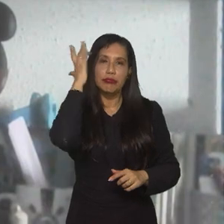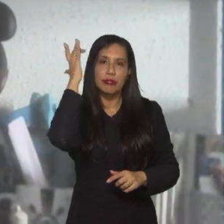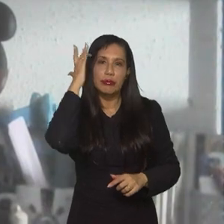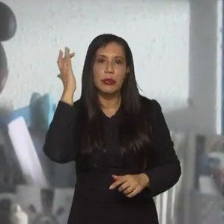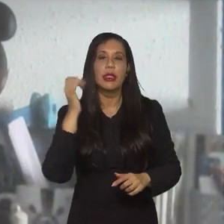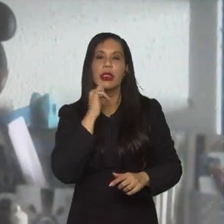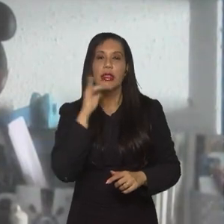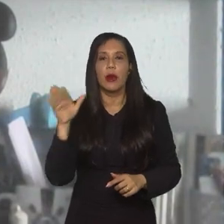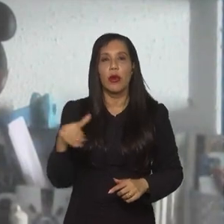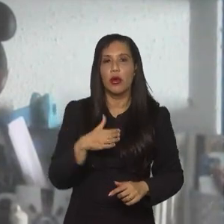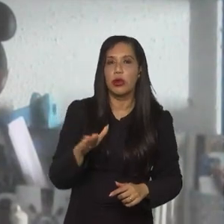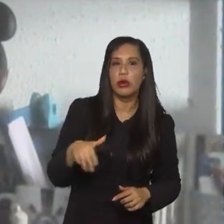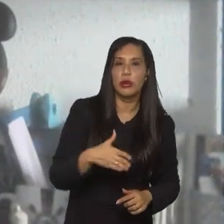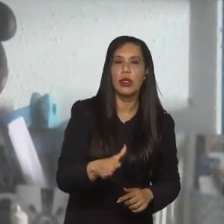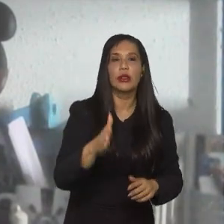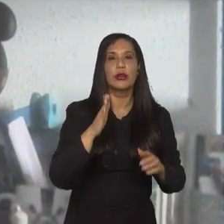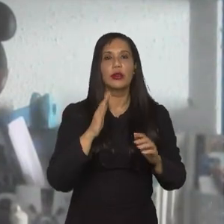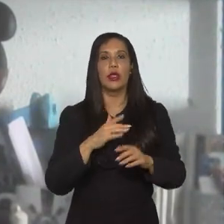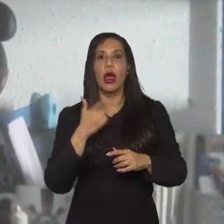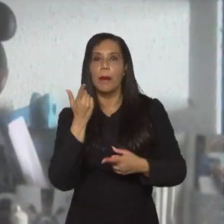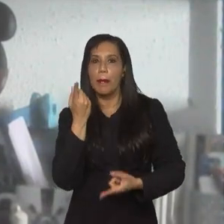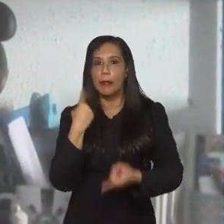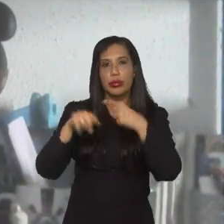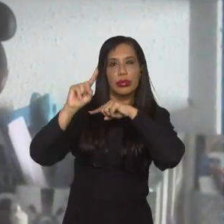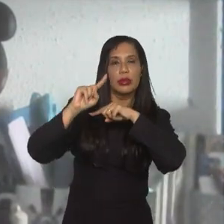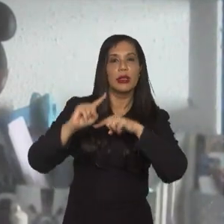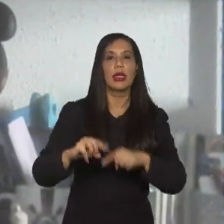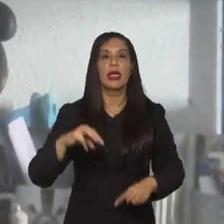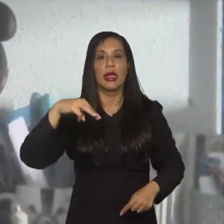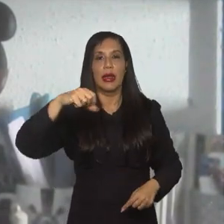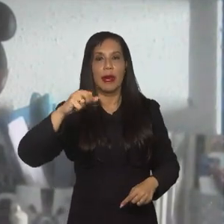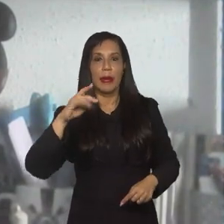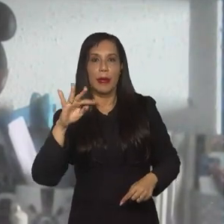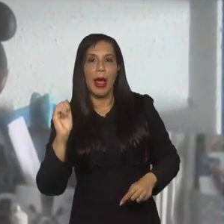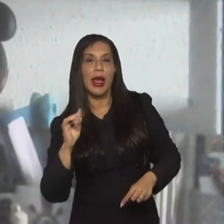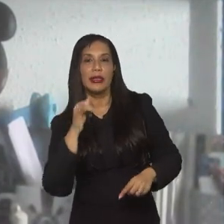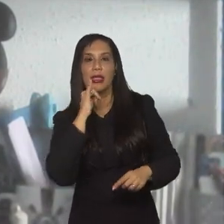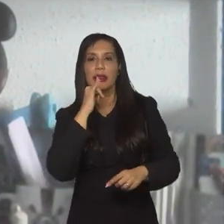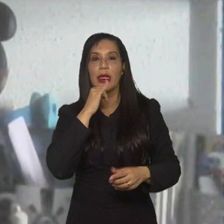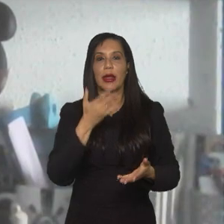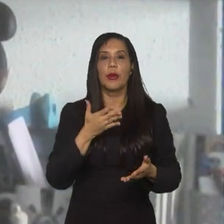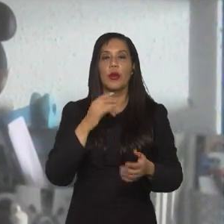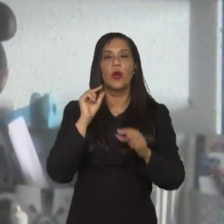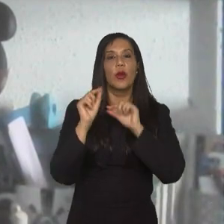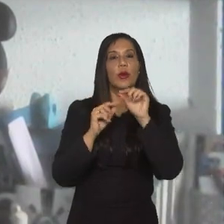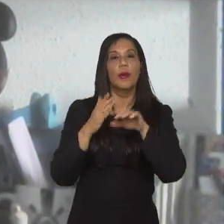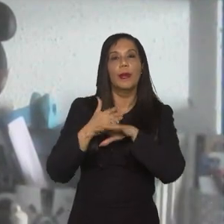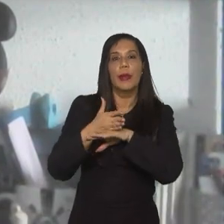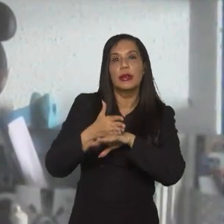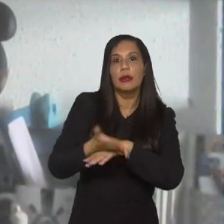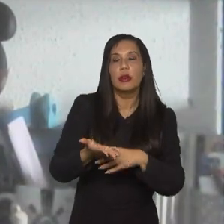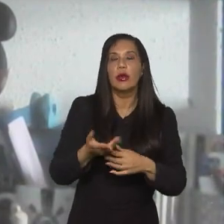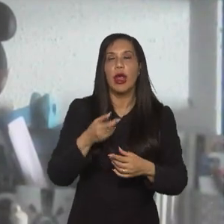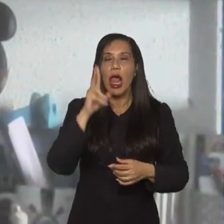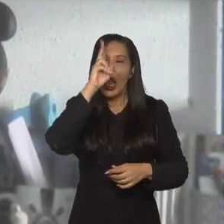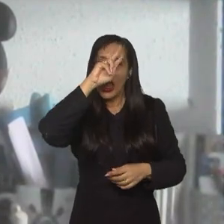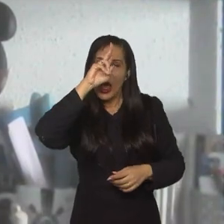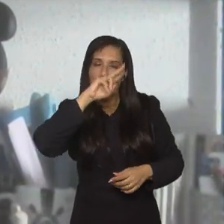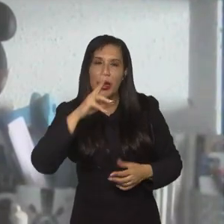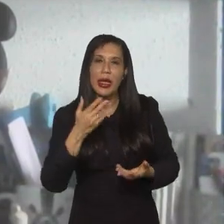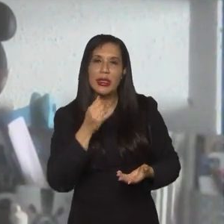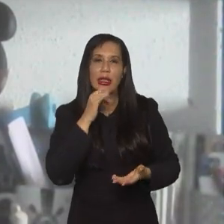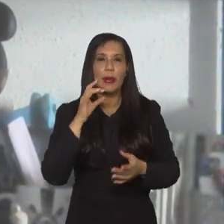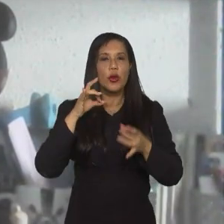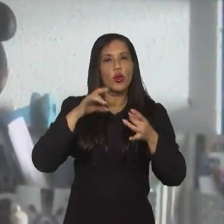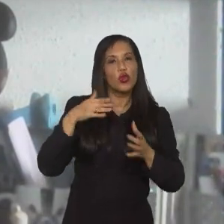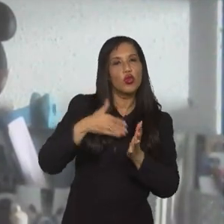Um lance dela já destoa de tudo. E a Marta, ela é muito participativa. A gente, não sei se vocês vão lembrar, no